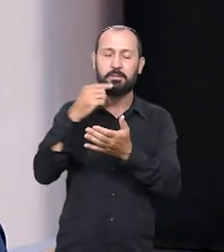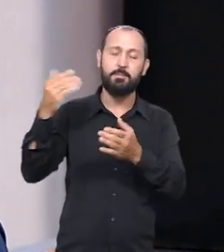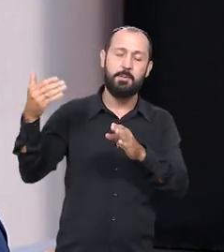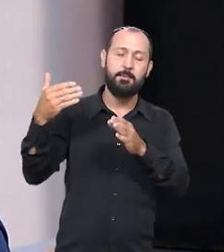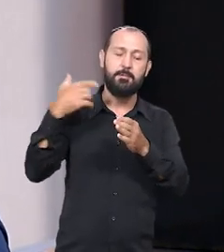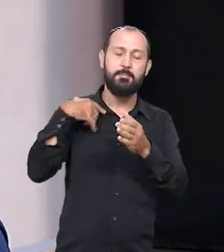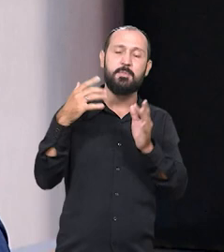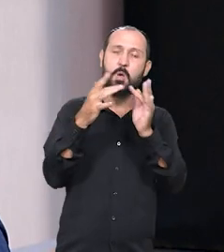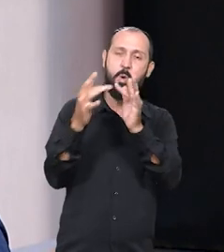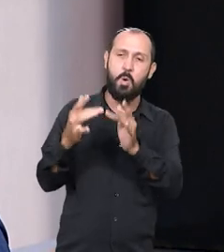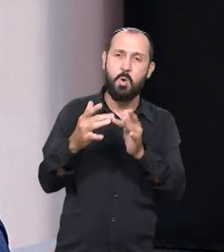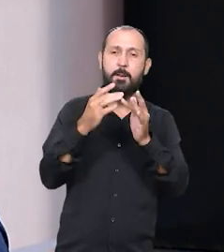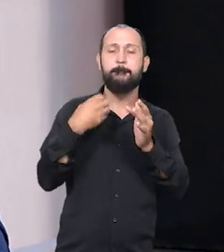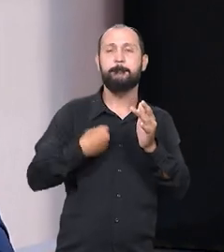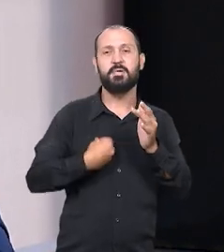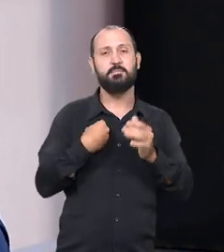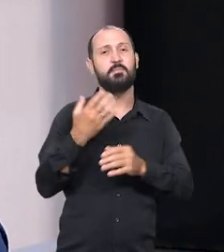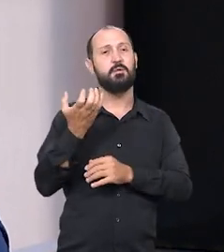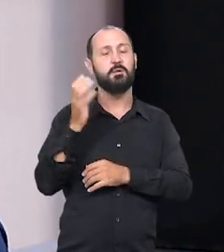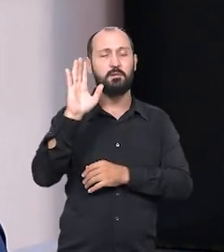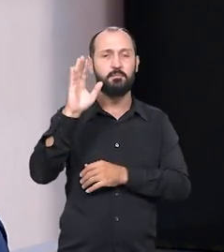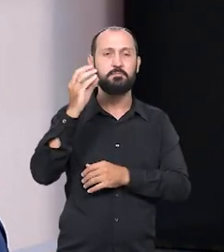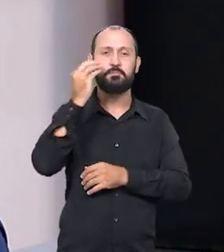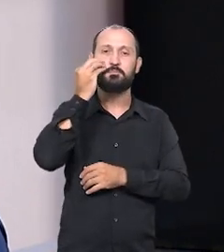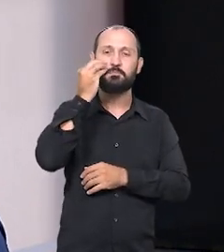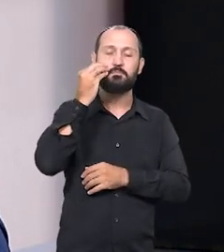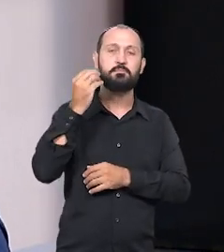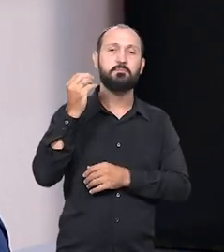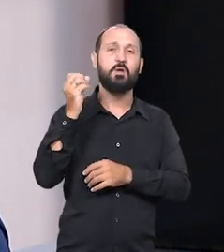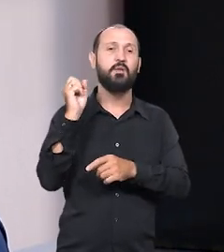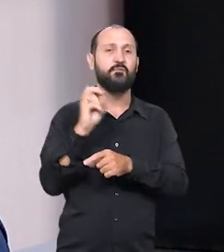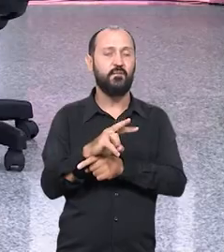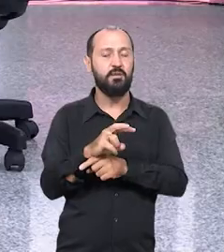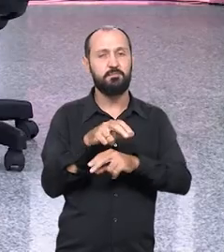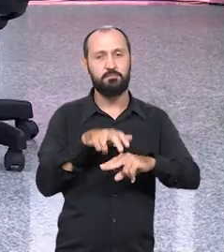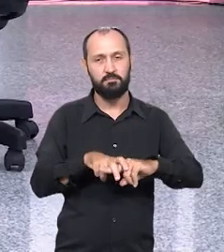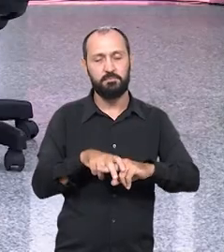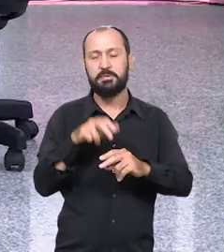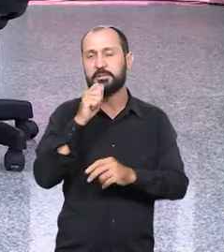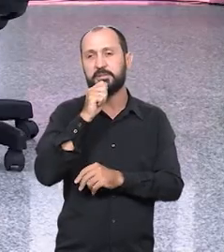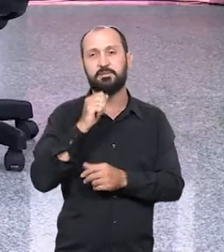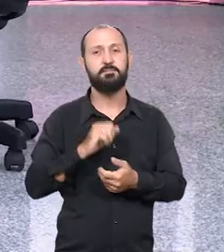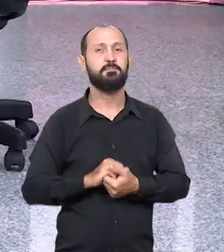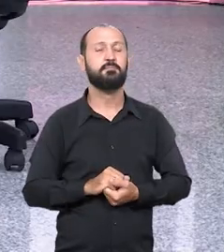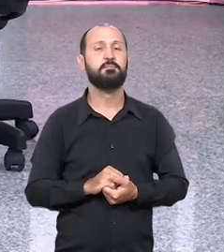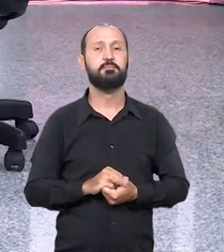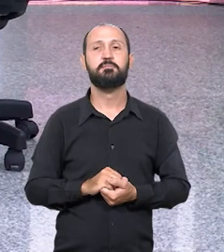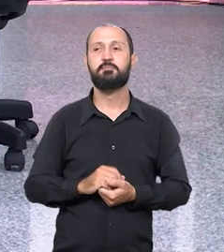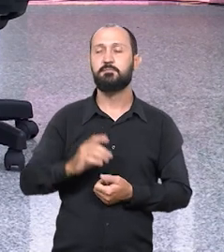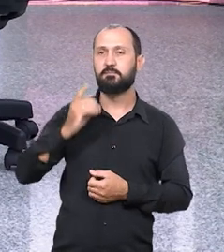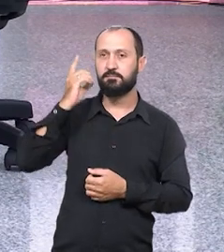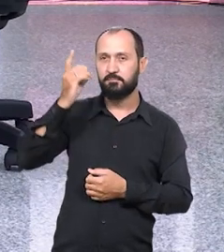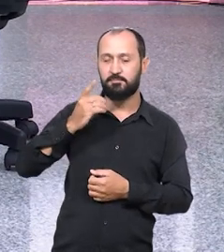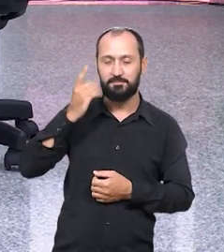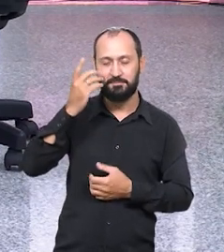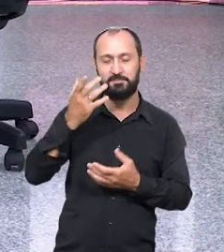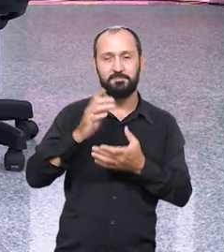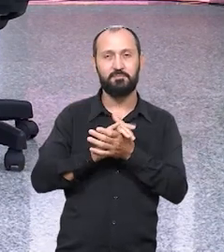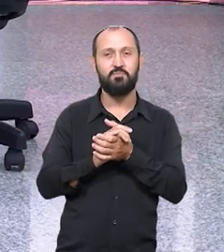gostaria de participar dessa comissão. Estamos tentando viabilizar essa cadeira ainda. Deputado, a gente tem